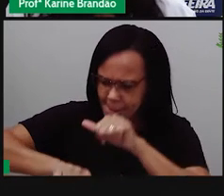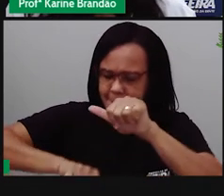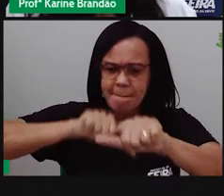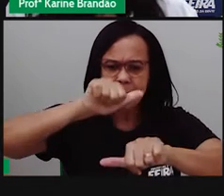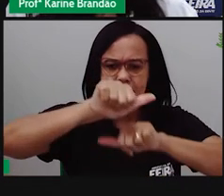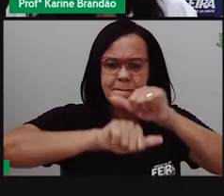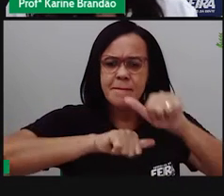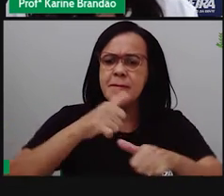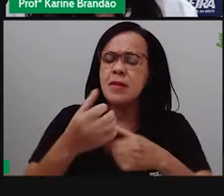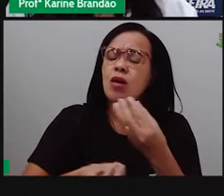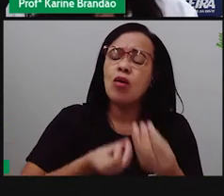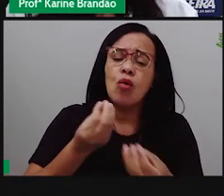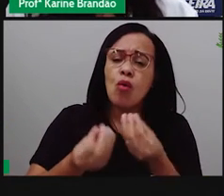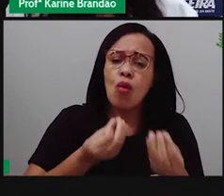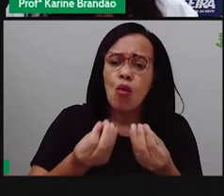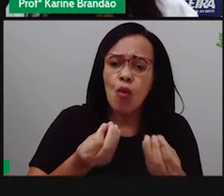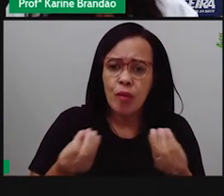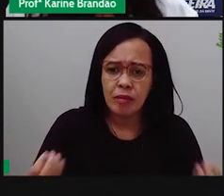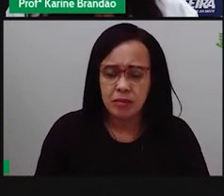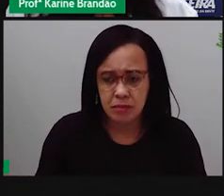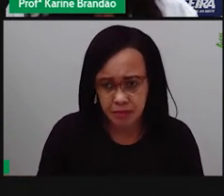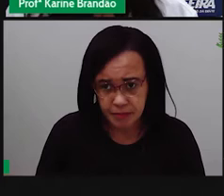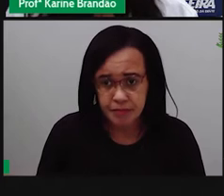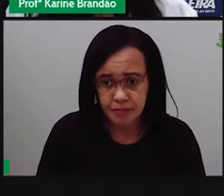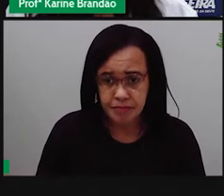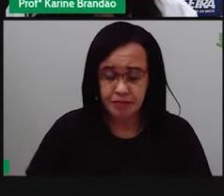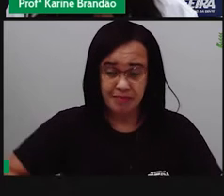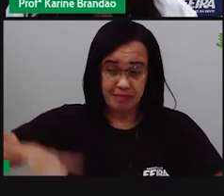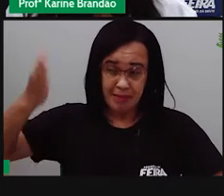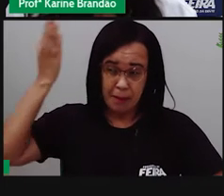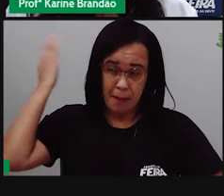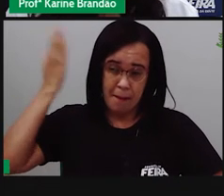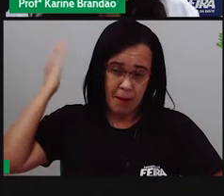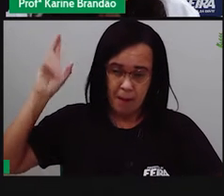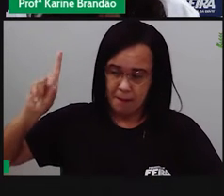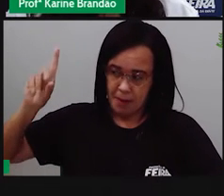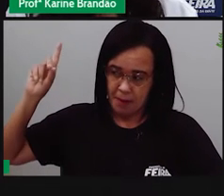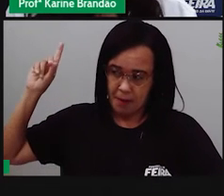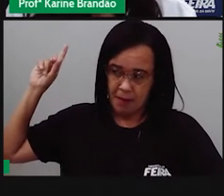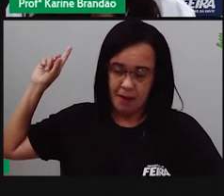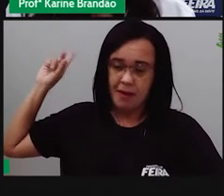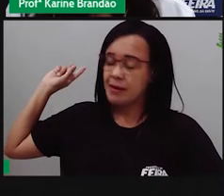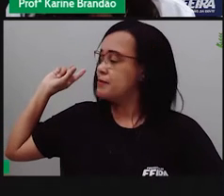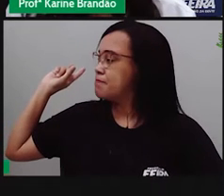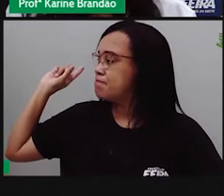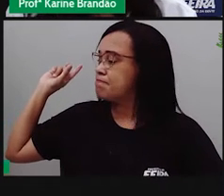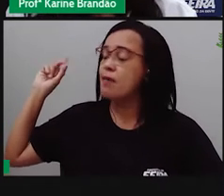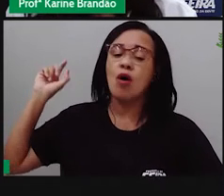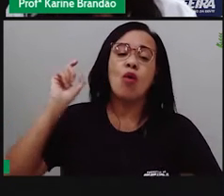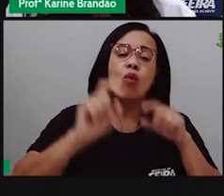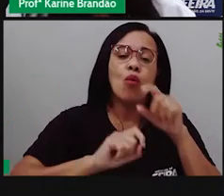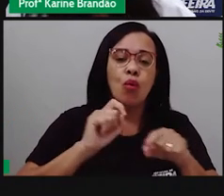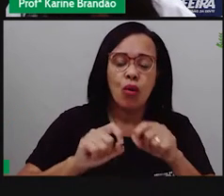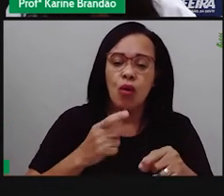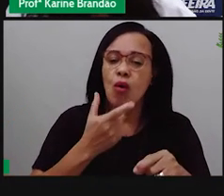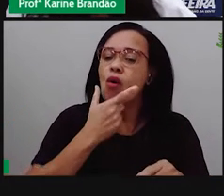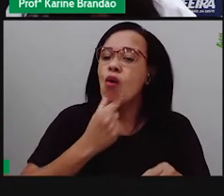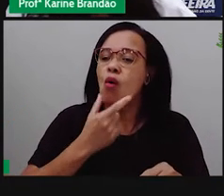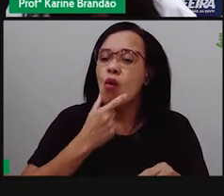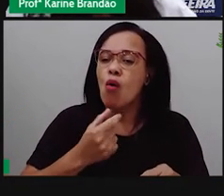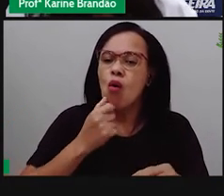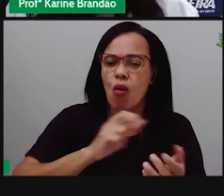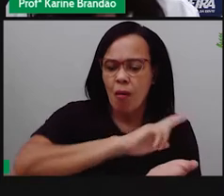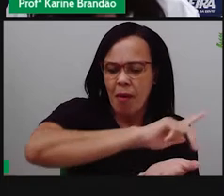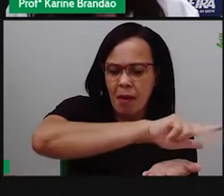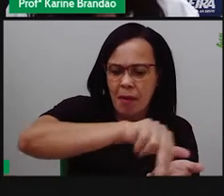acontecendo, né, ela foi estudada por diversos cientistas e até hoje ela ainda é estudada, né, essa diversidade